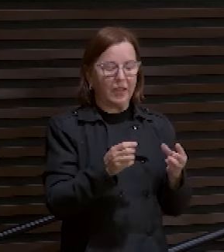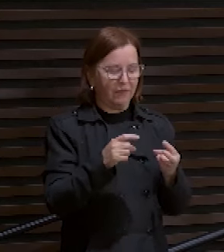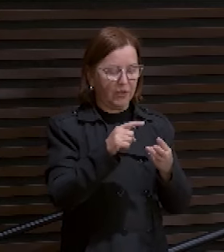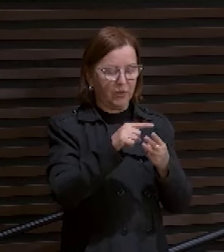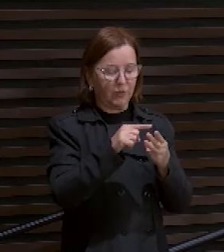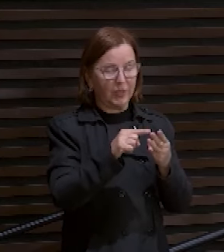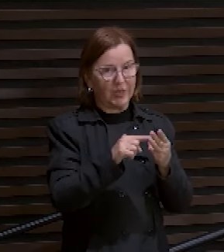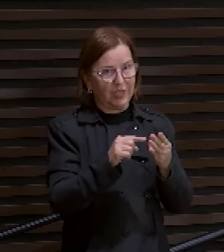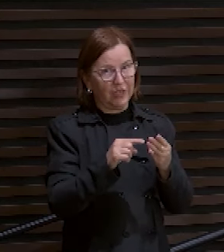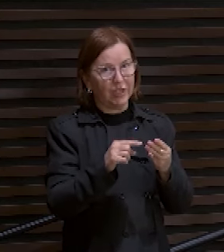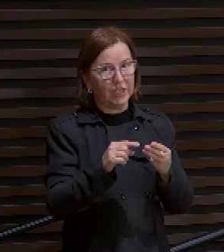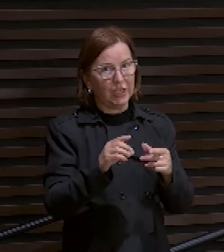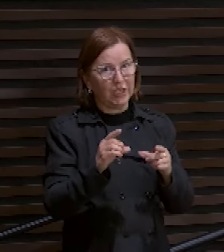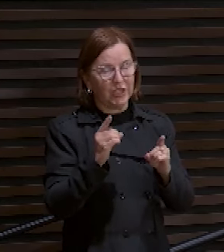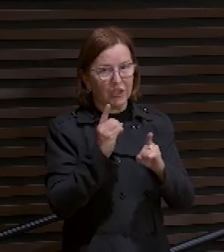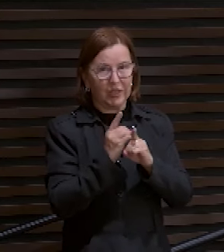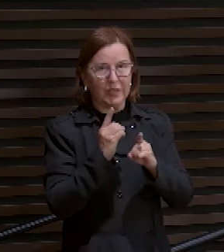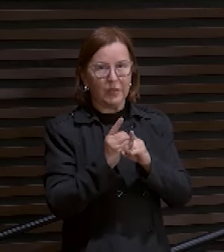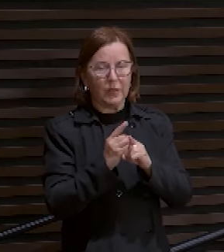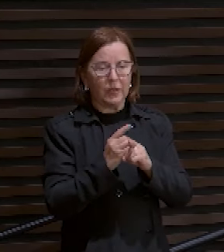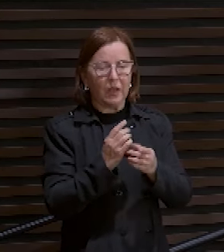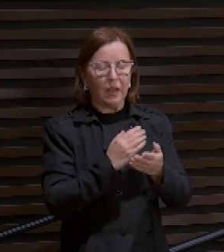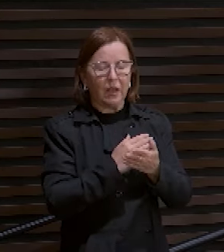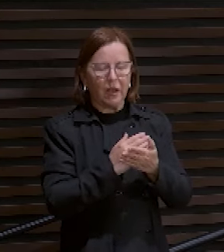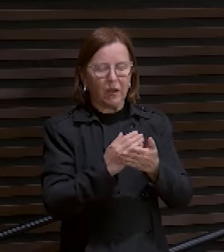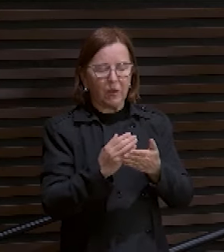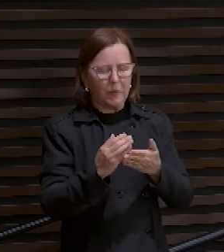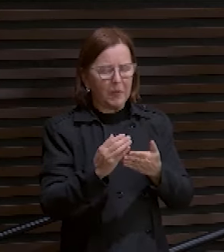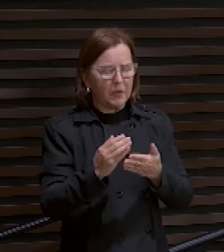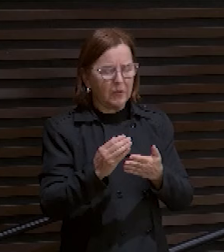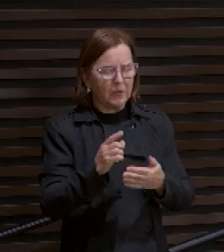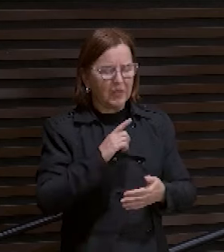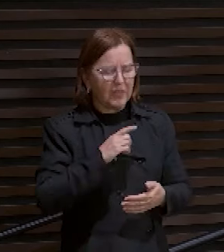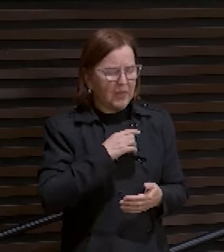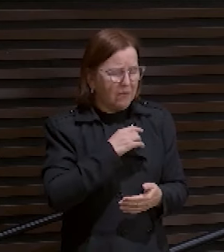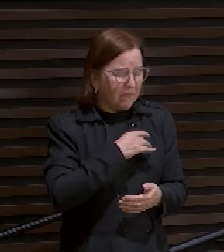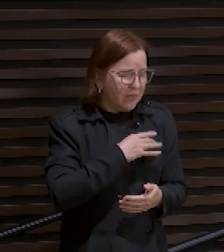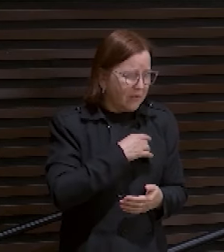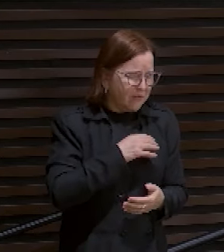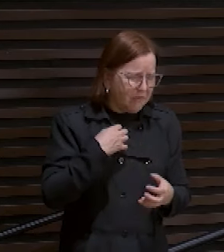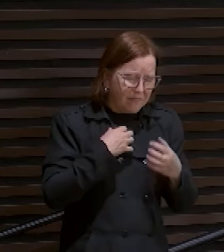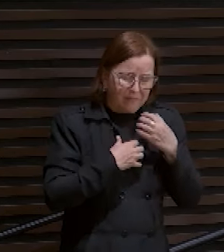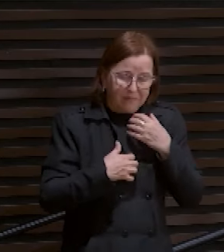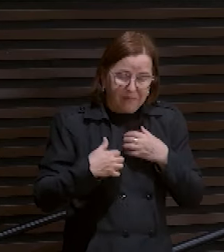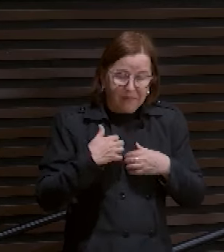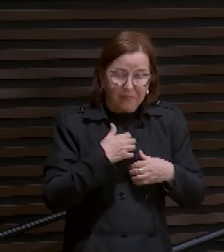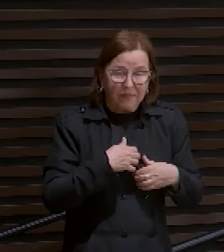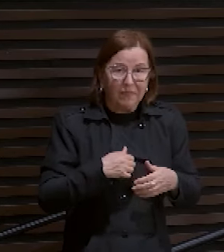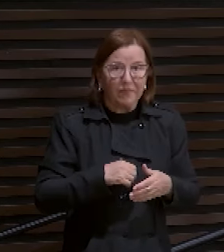a sentir-se tomado de pavor. E angústia.